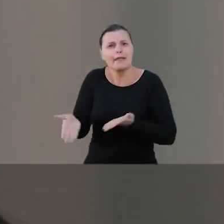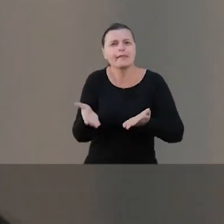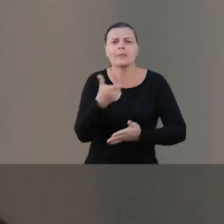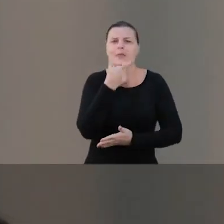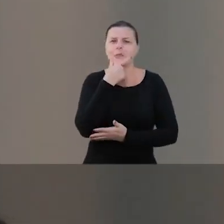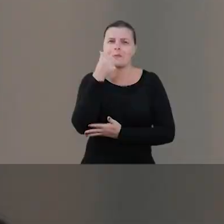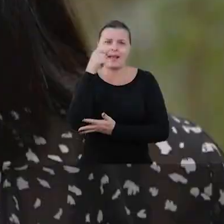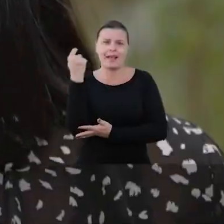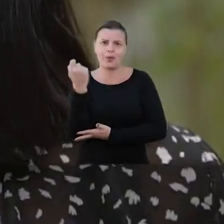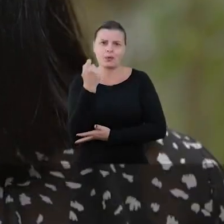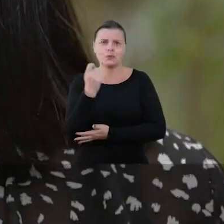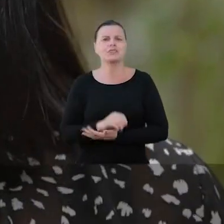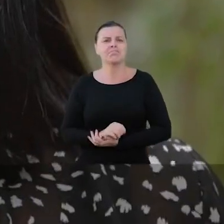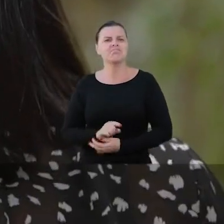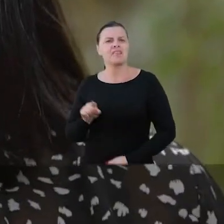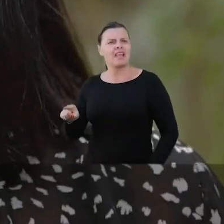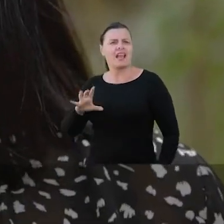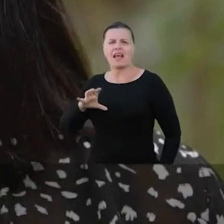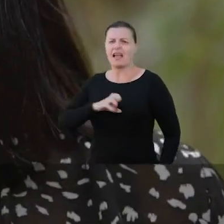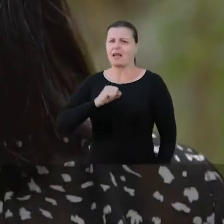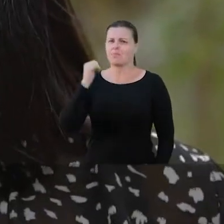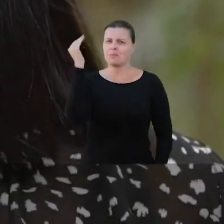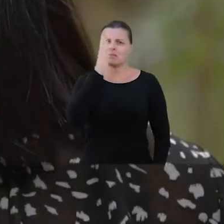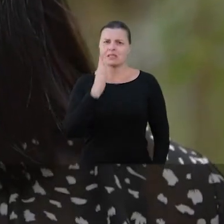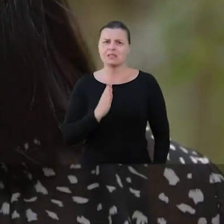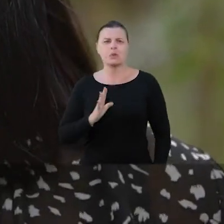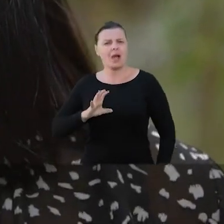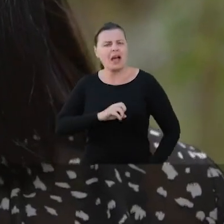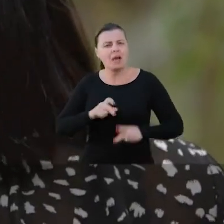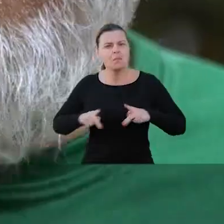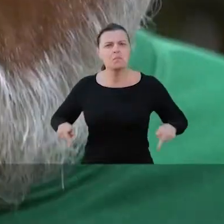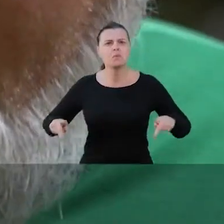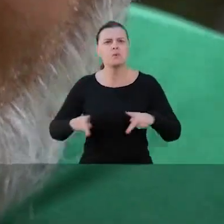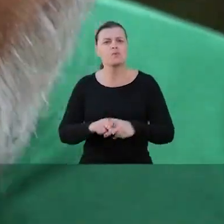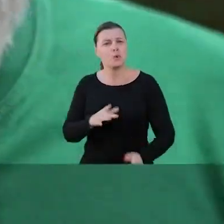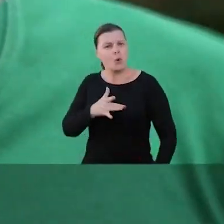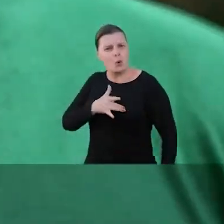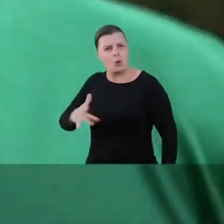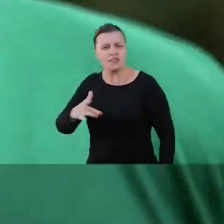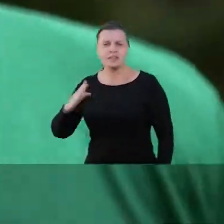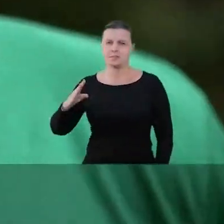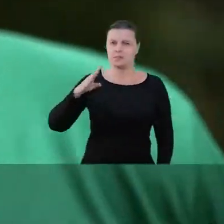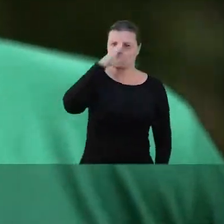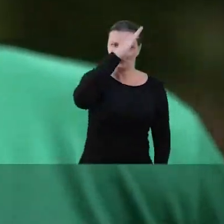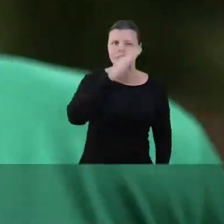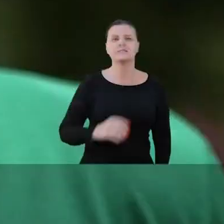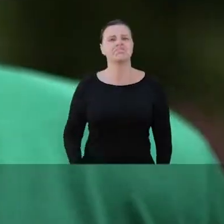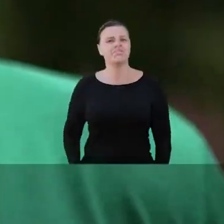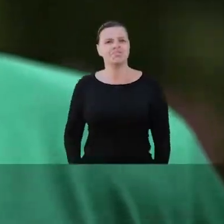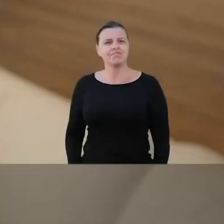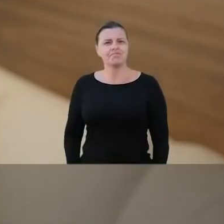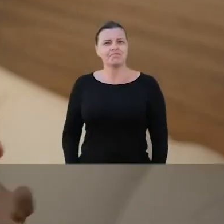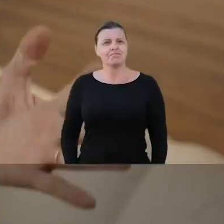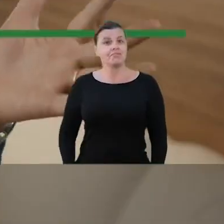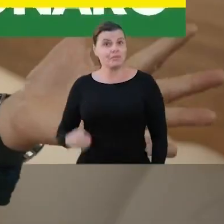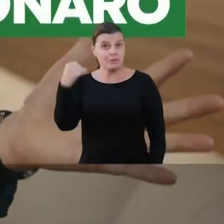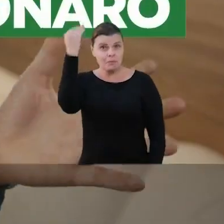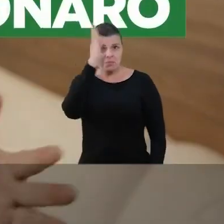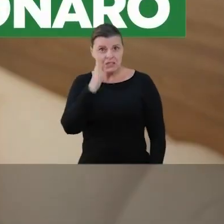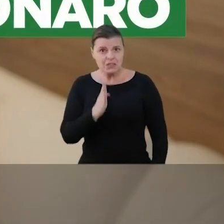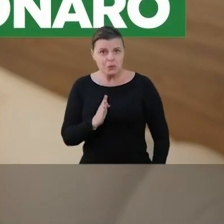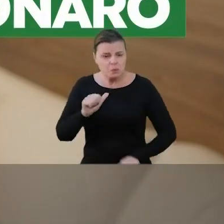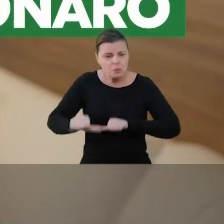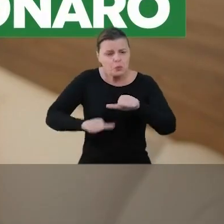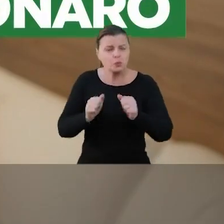gaúcho, é para atender a gaúcha Ele tem amor ao Brasil, amor ao povo Onyx Bolsonaro, direto O Brasil